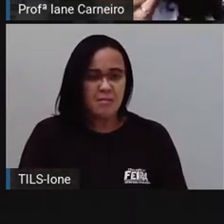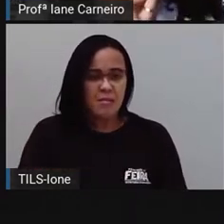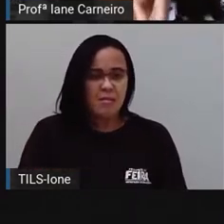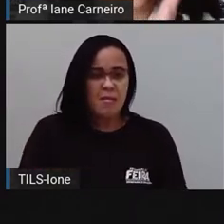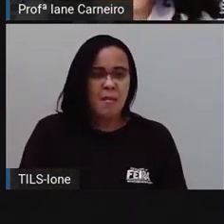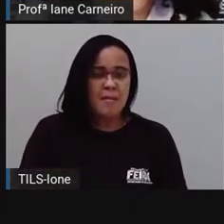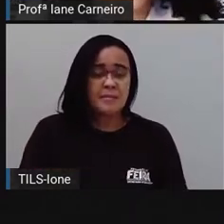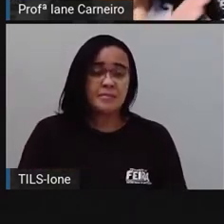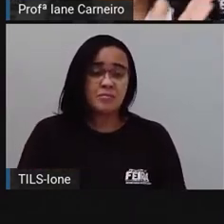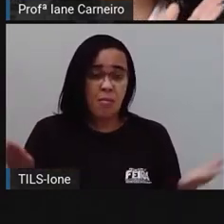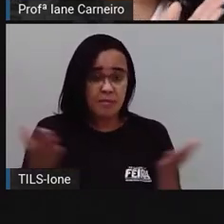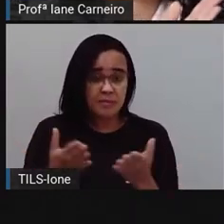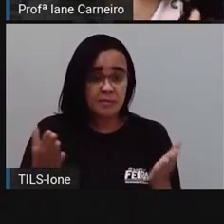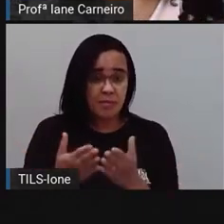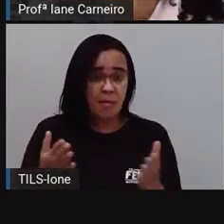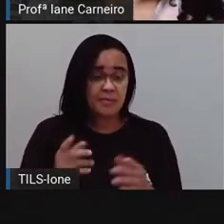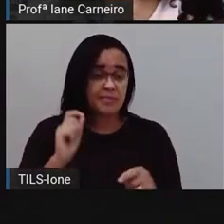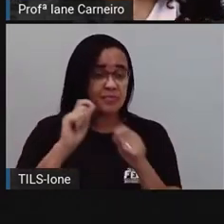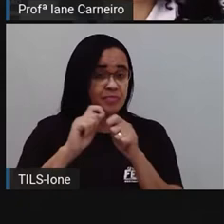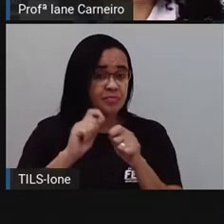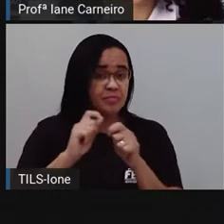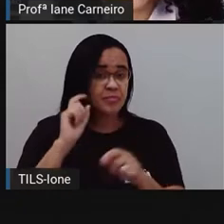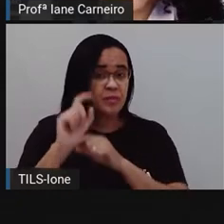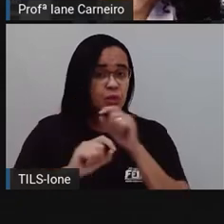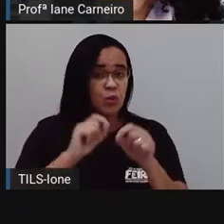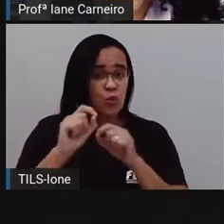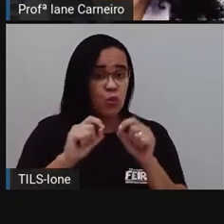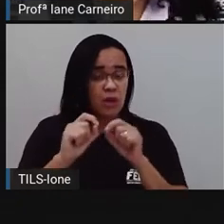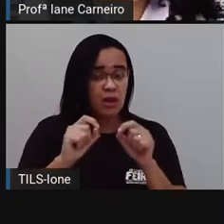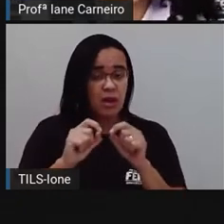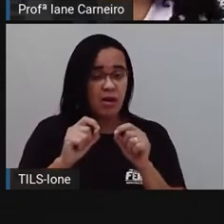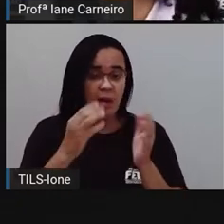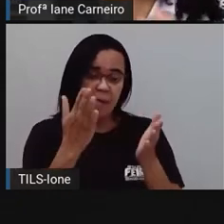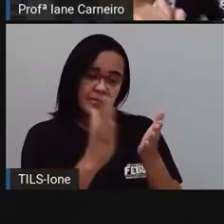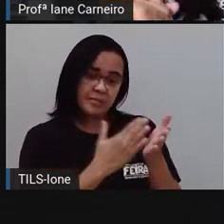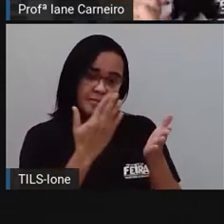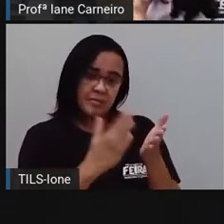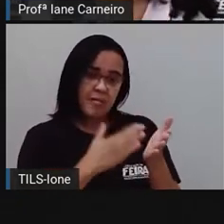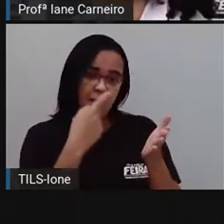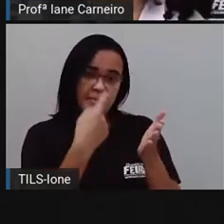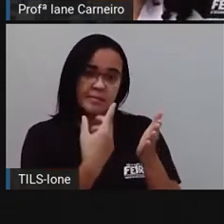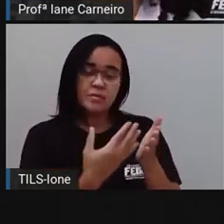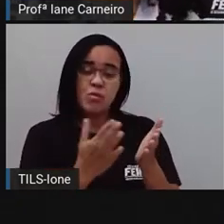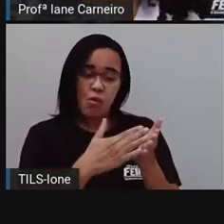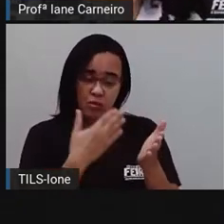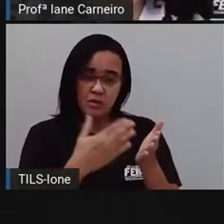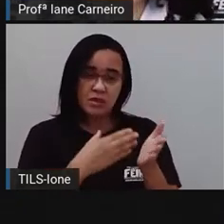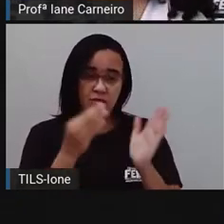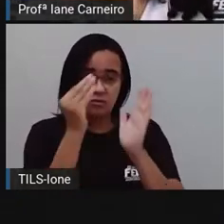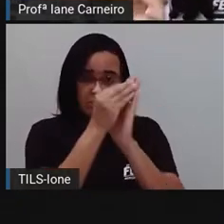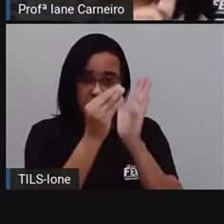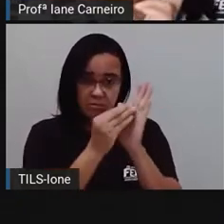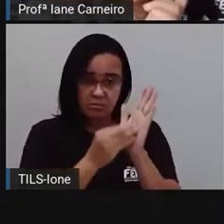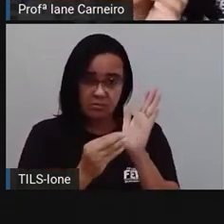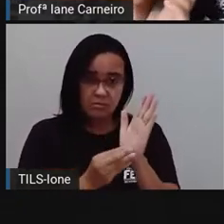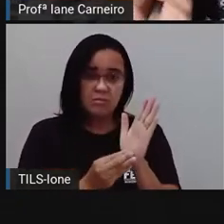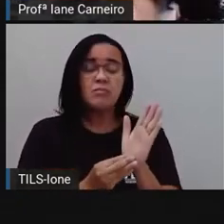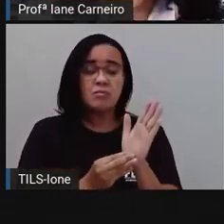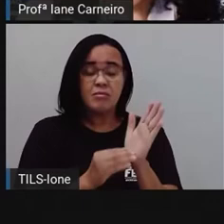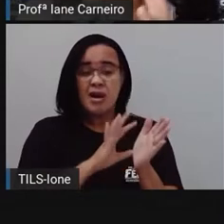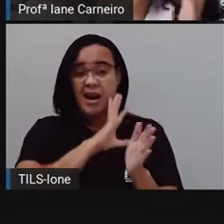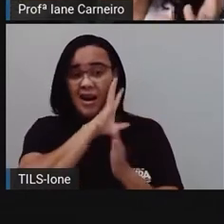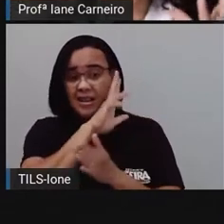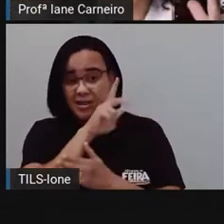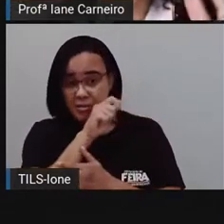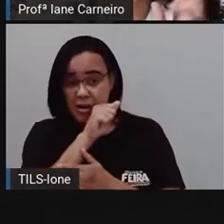Agora, faça, né? Como a Pró falou, você já vai completar o seu livro aí com os sons que a gente viu aqui dos animais, tá bom? E já tá chegando aquela